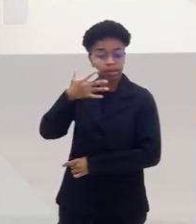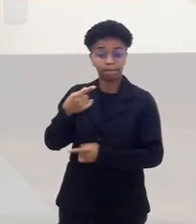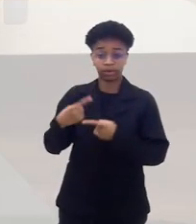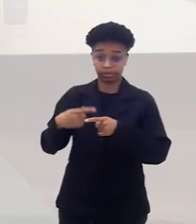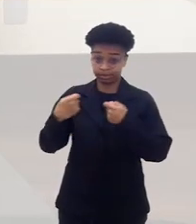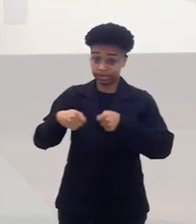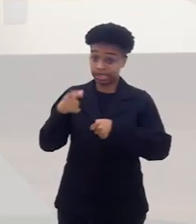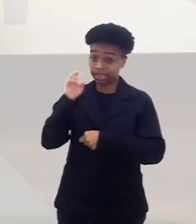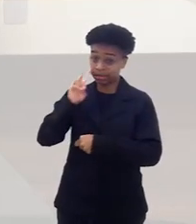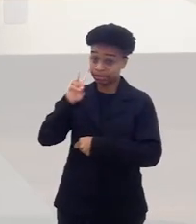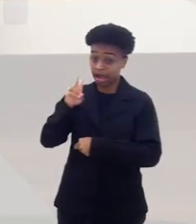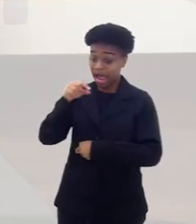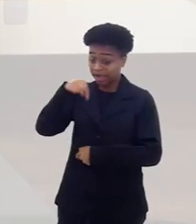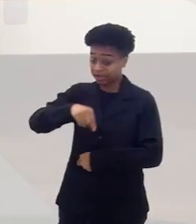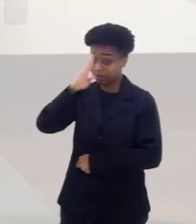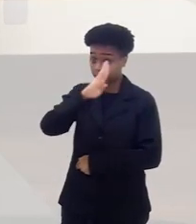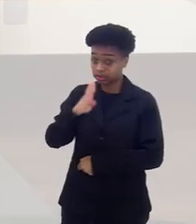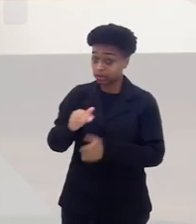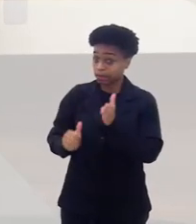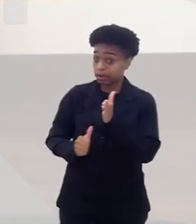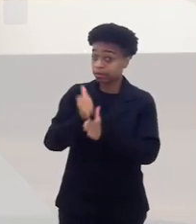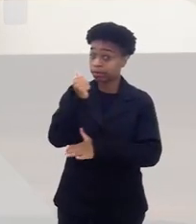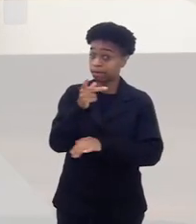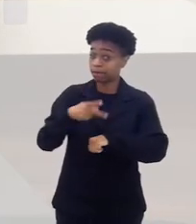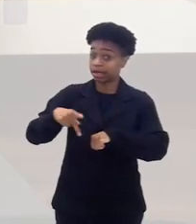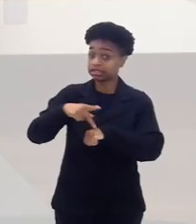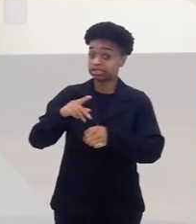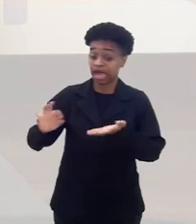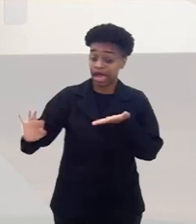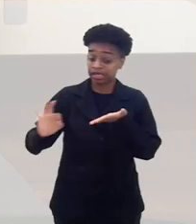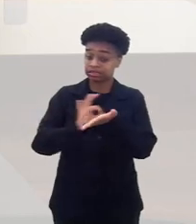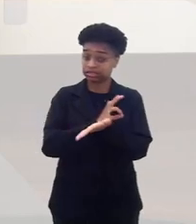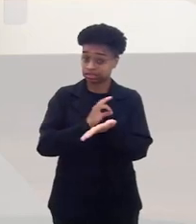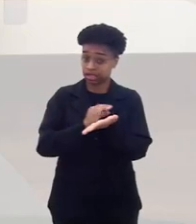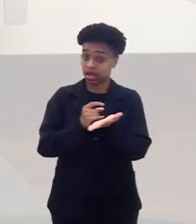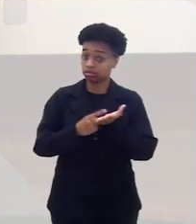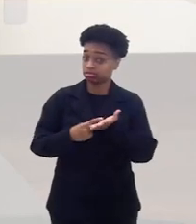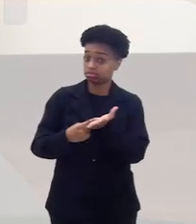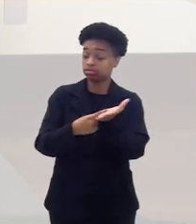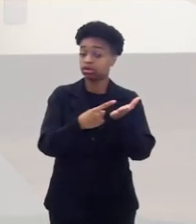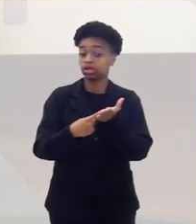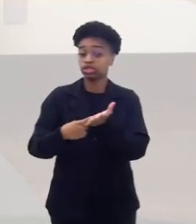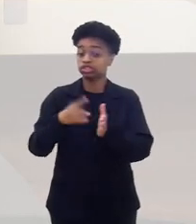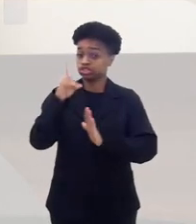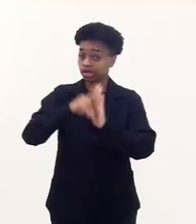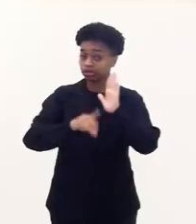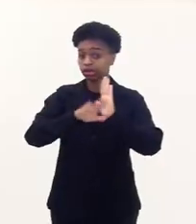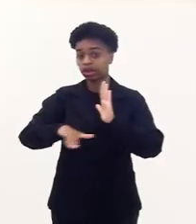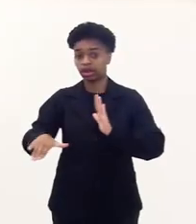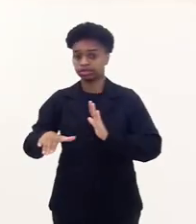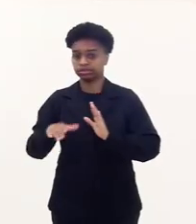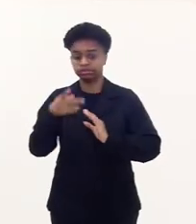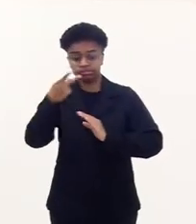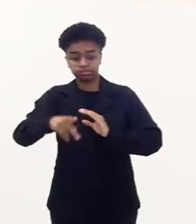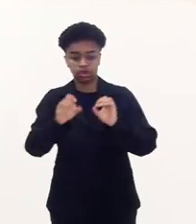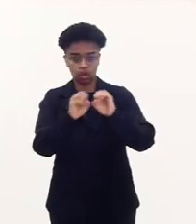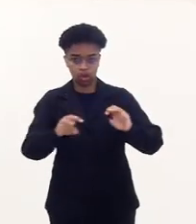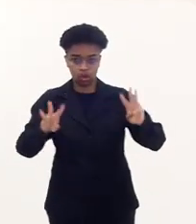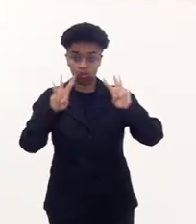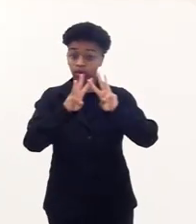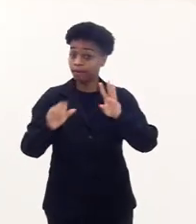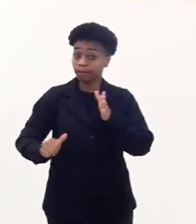É preciso lembrar que o Brasil foi o primeiro país a assinar a Convenção de Direitos da Criança da ONU. Primeiro país a assinar.